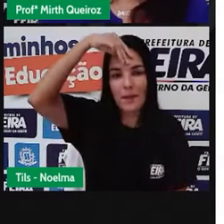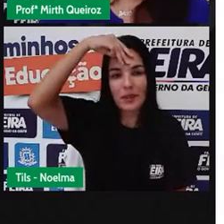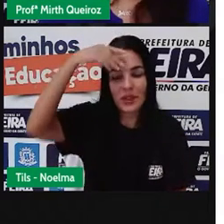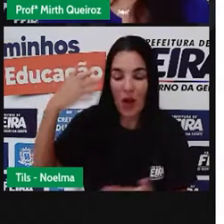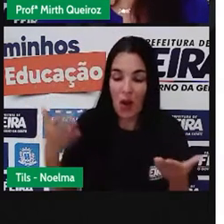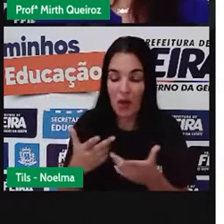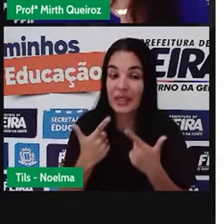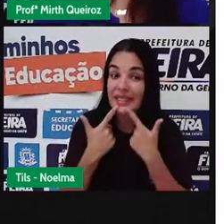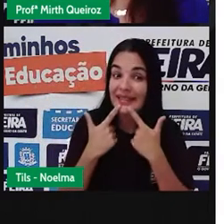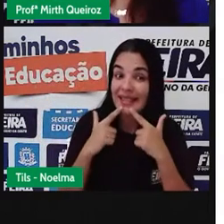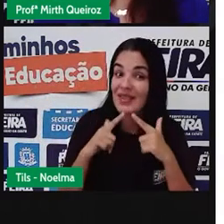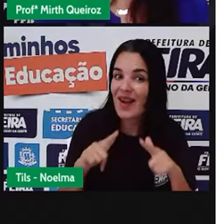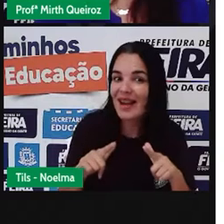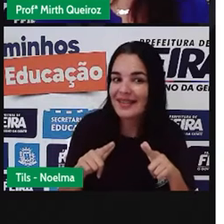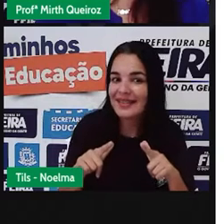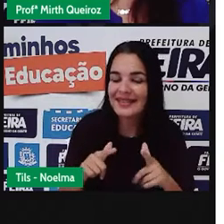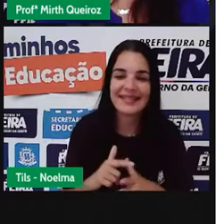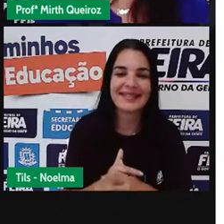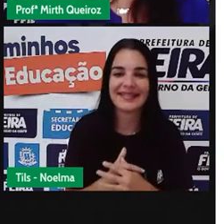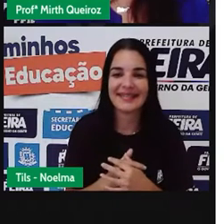nós teremos aula de linguagem.